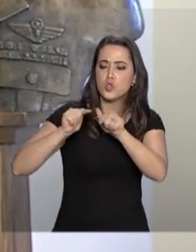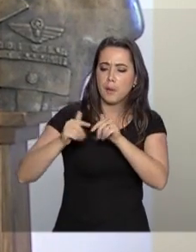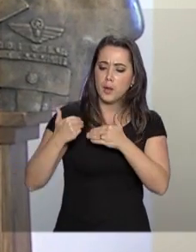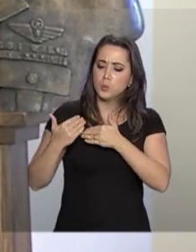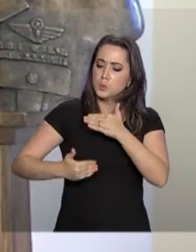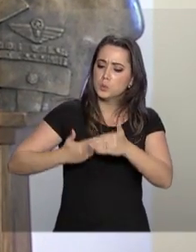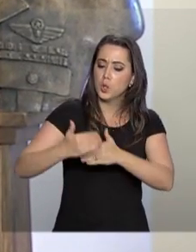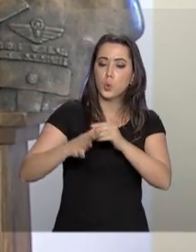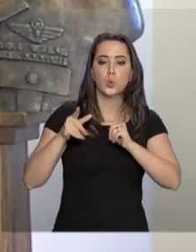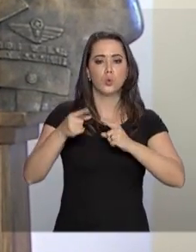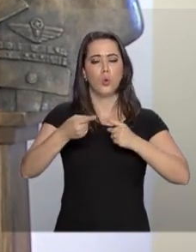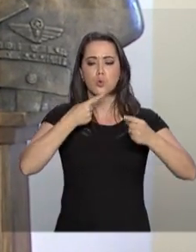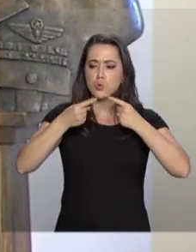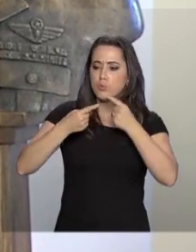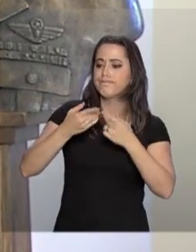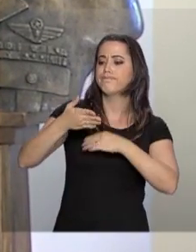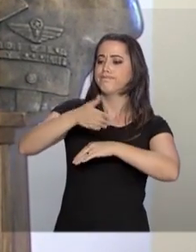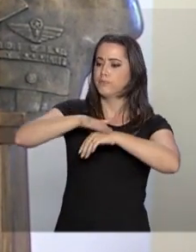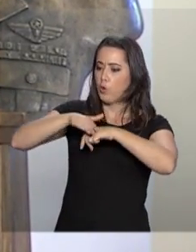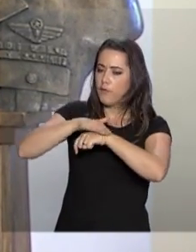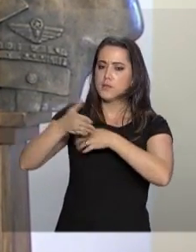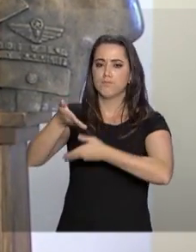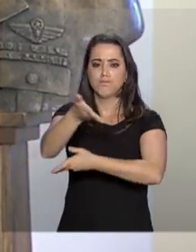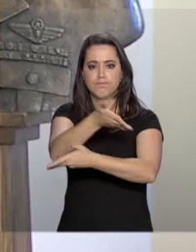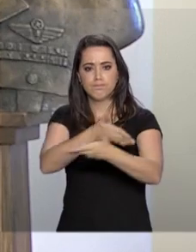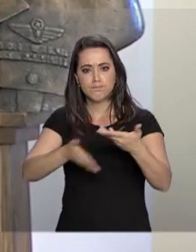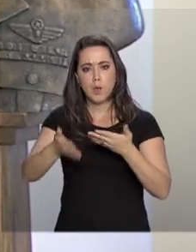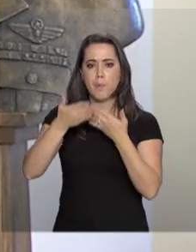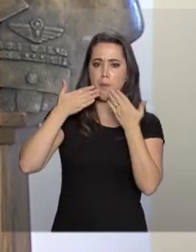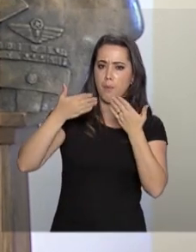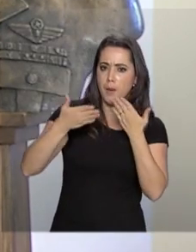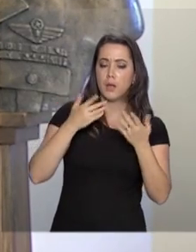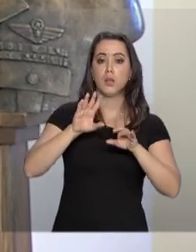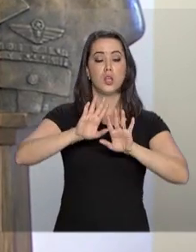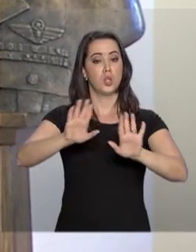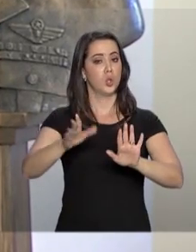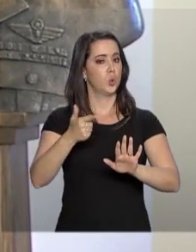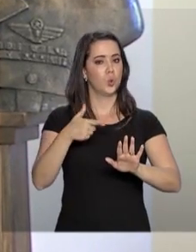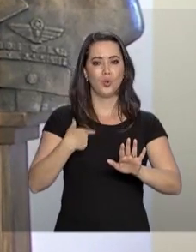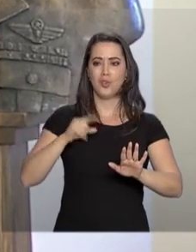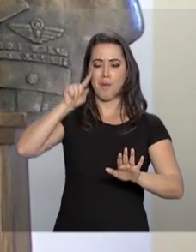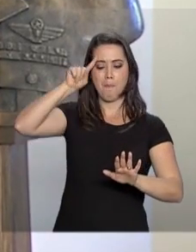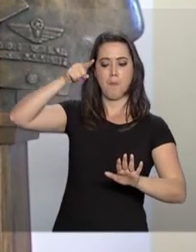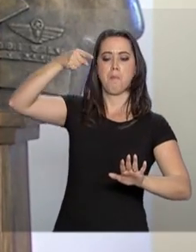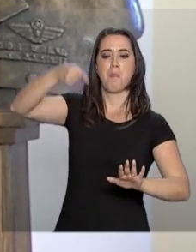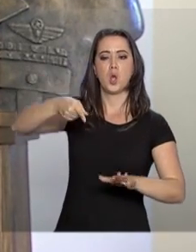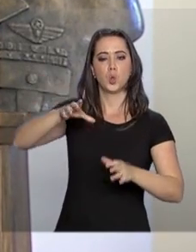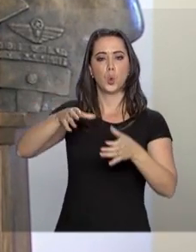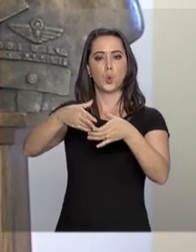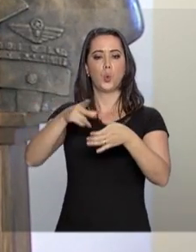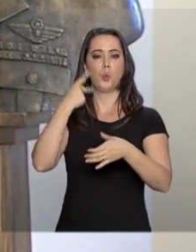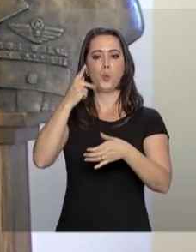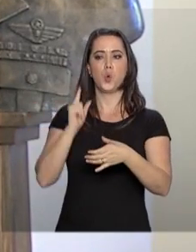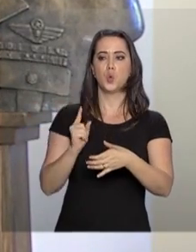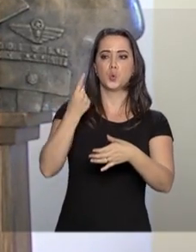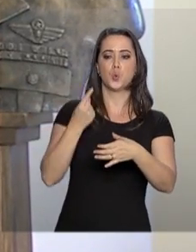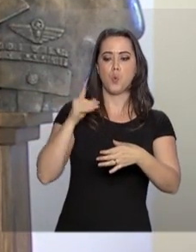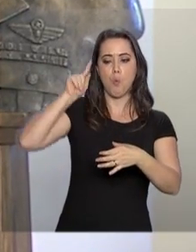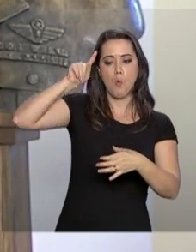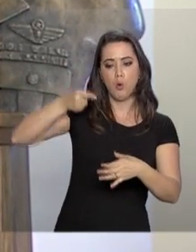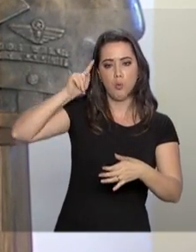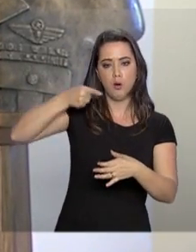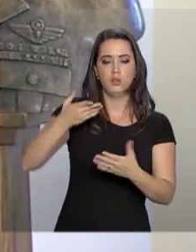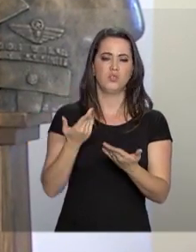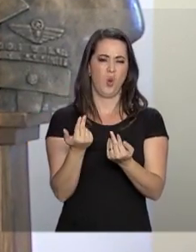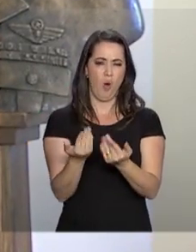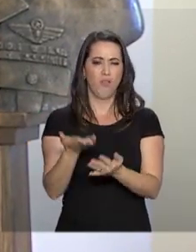todos conversam entre si, onde não há a ingerência político-partidária, que lamentavelmente, como